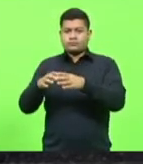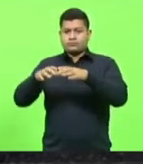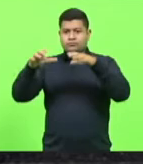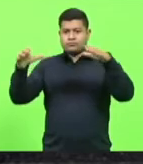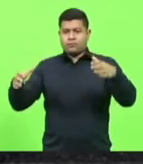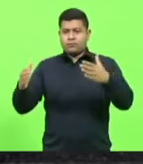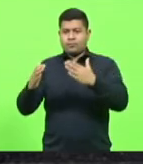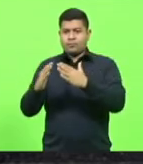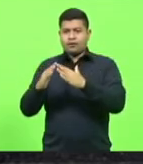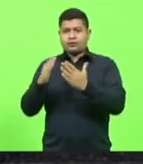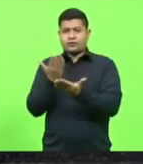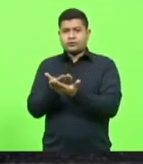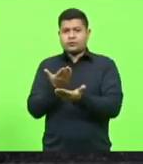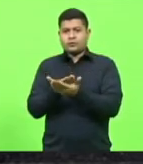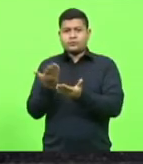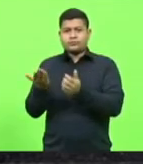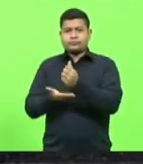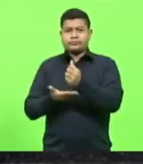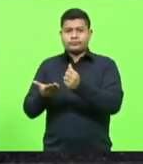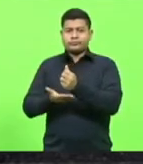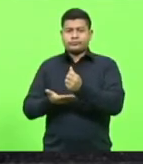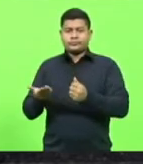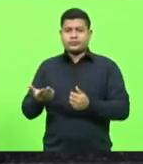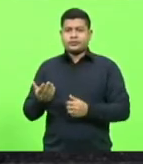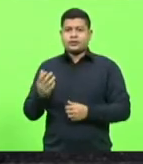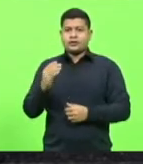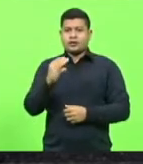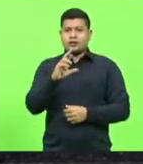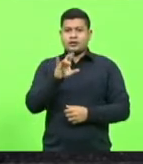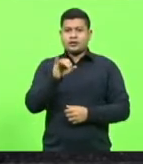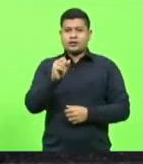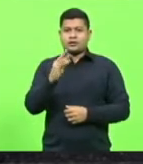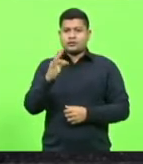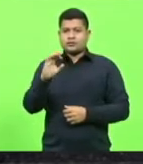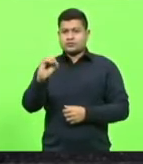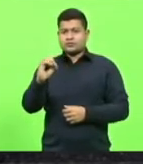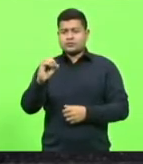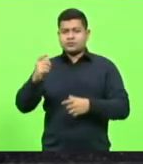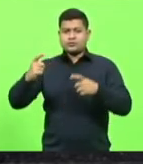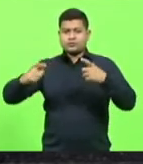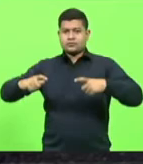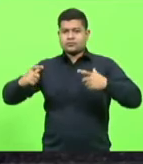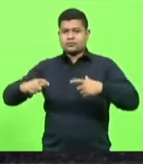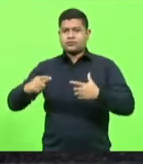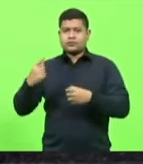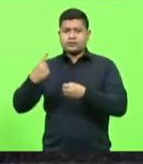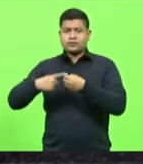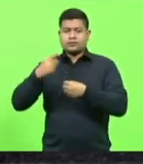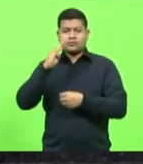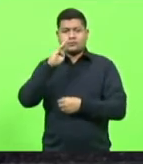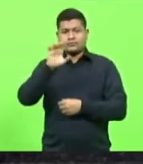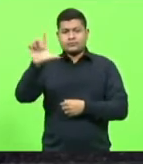Básica Criston Argens tem localizado no município de Blumenau.